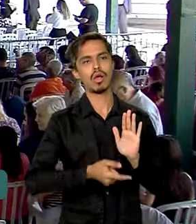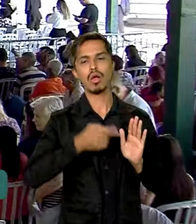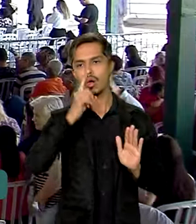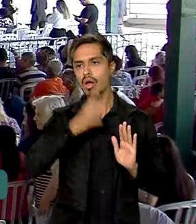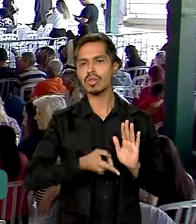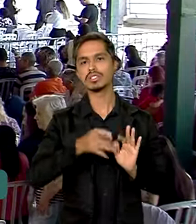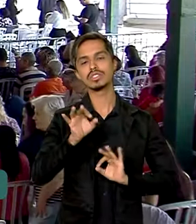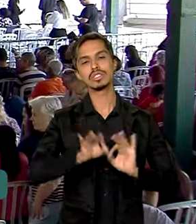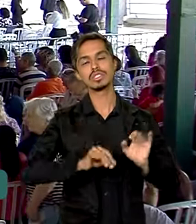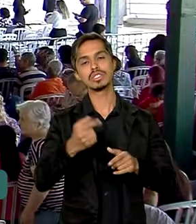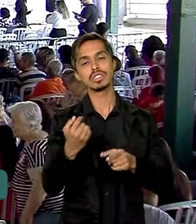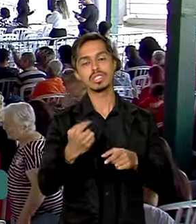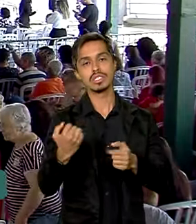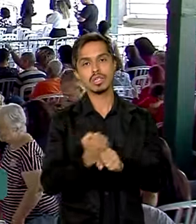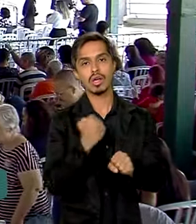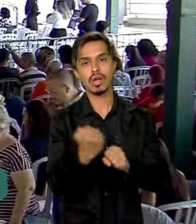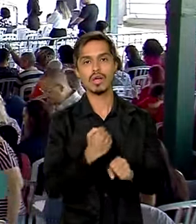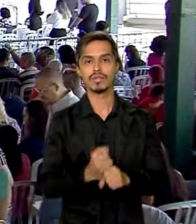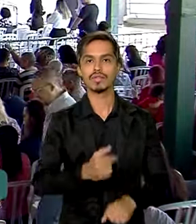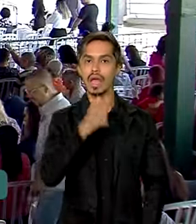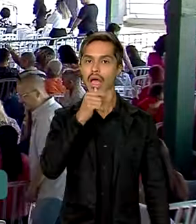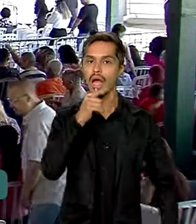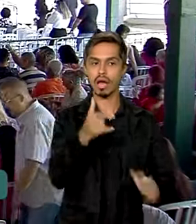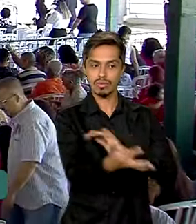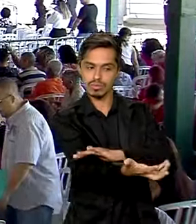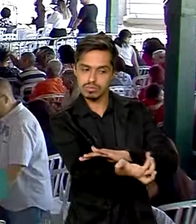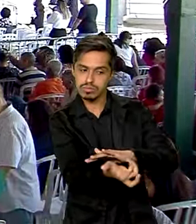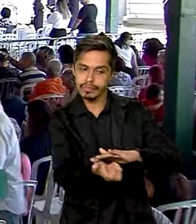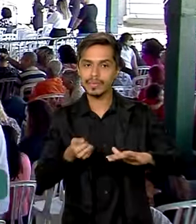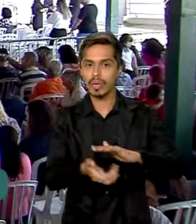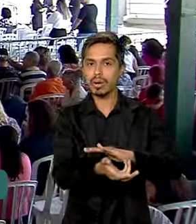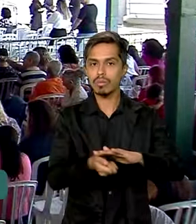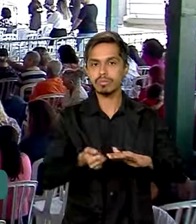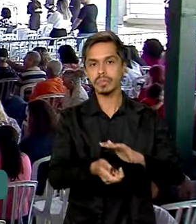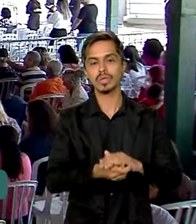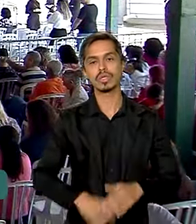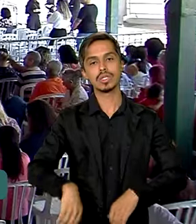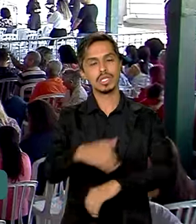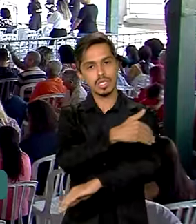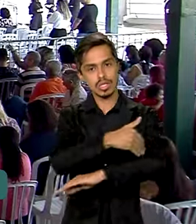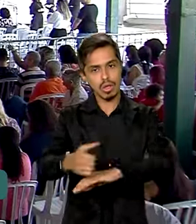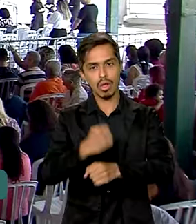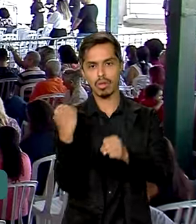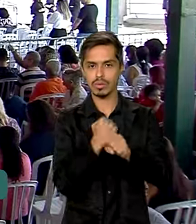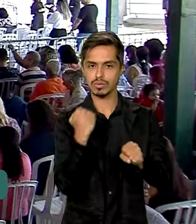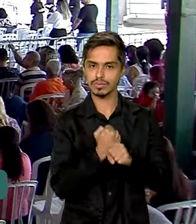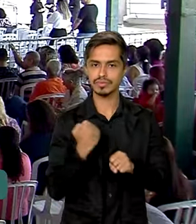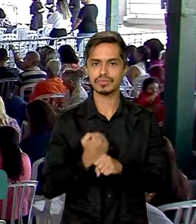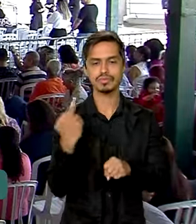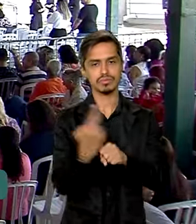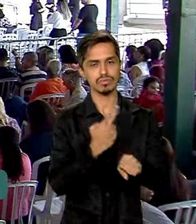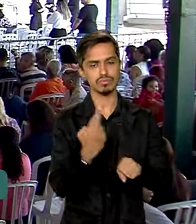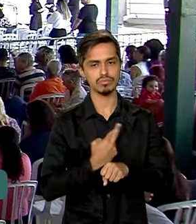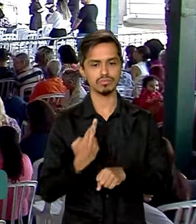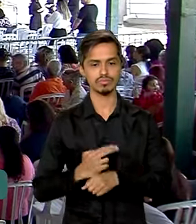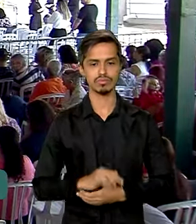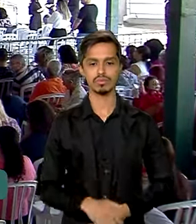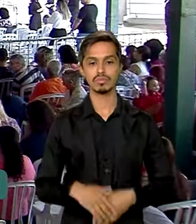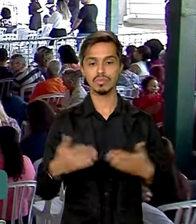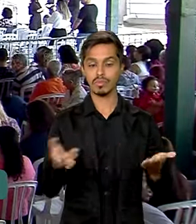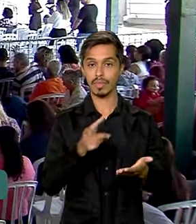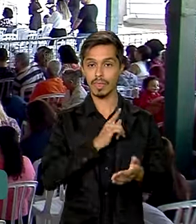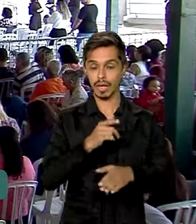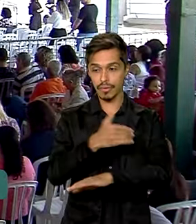macro-drenagem da via expressa e reurbanização da orla ferroviária. Nesta região, há uma via expressa,